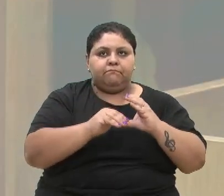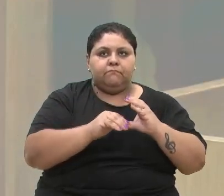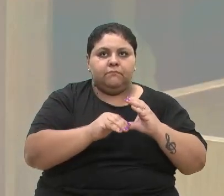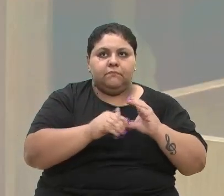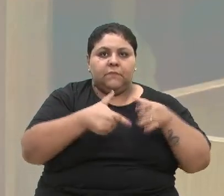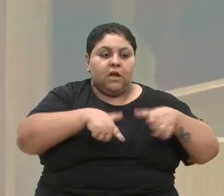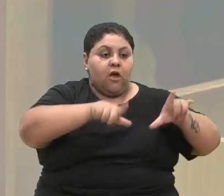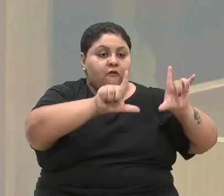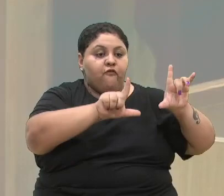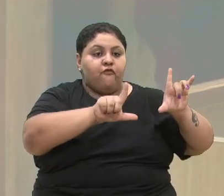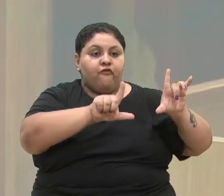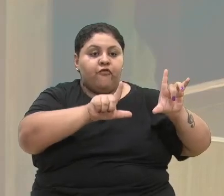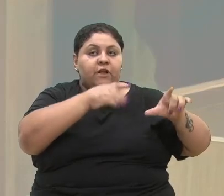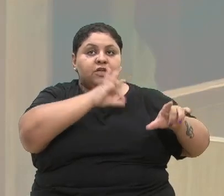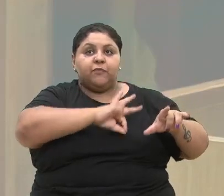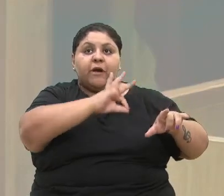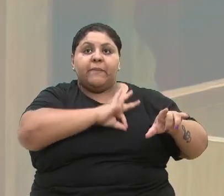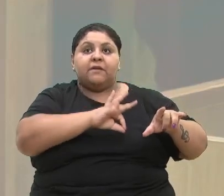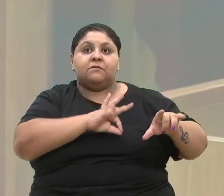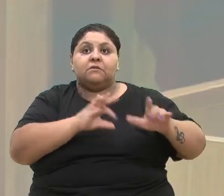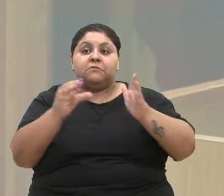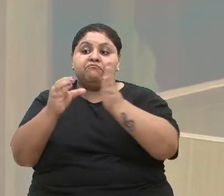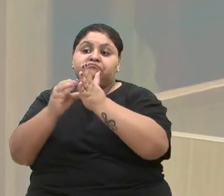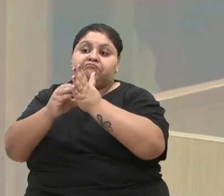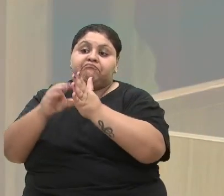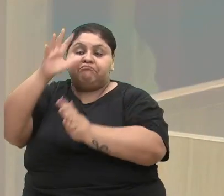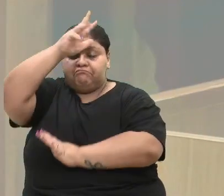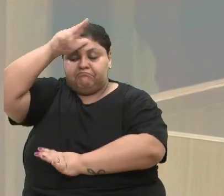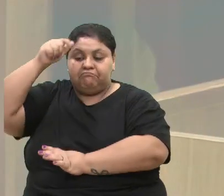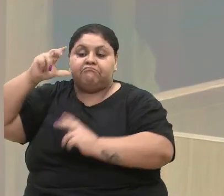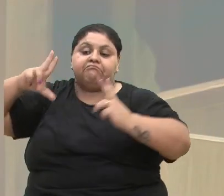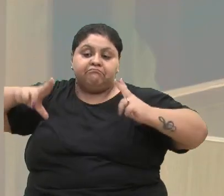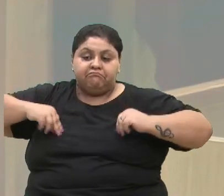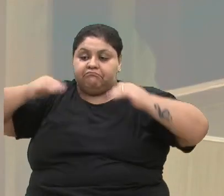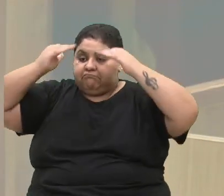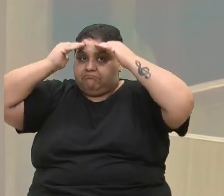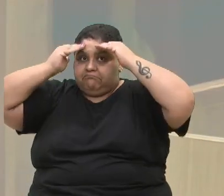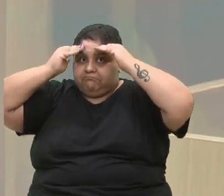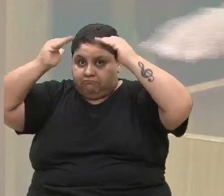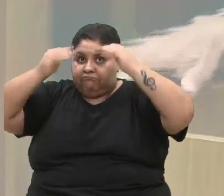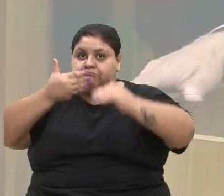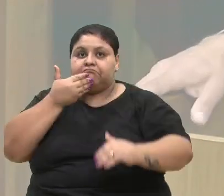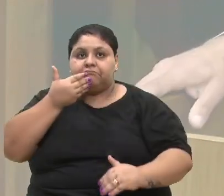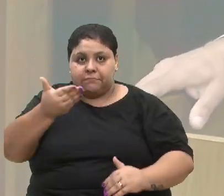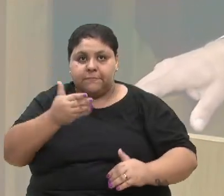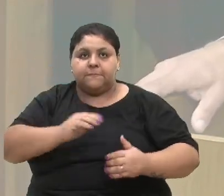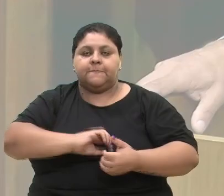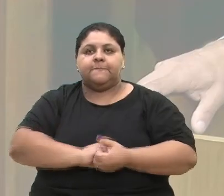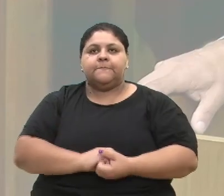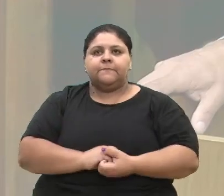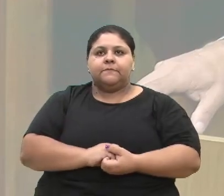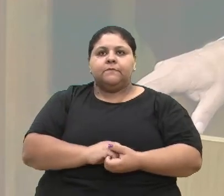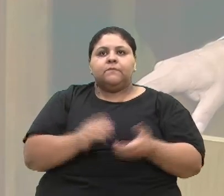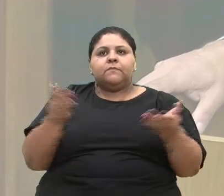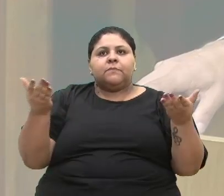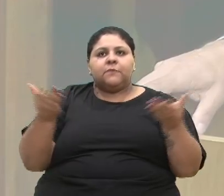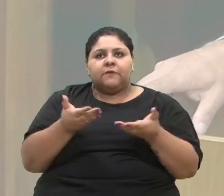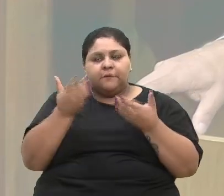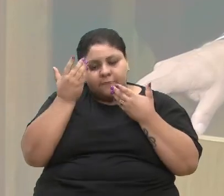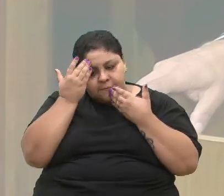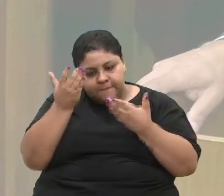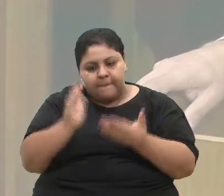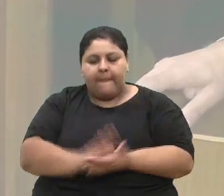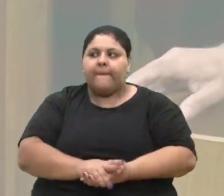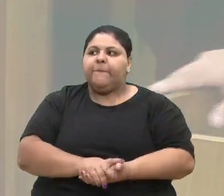Servidores municipais, presidente. Então, merece, sim, nosso respeito e nosso apelo. Por hoje é isso. Muito